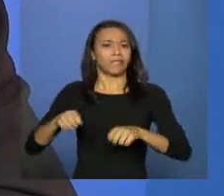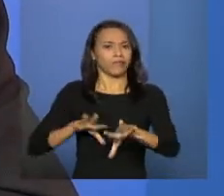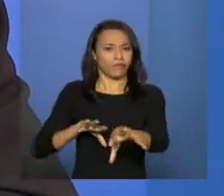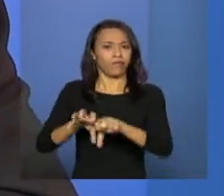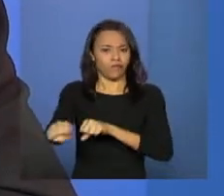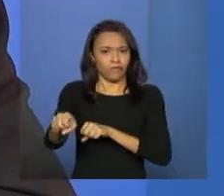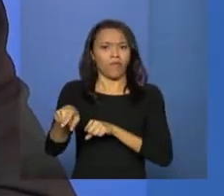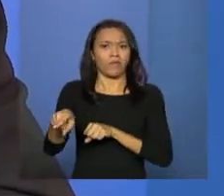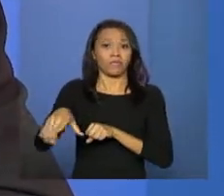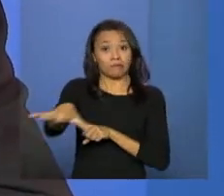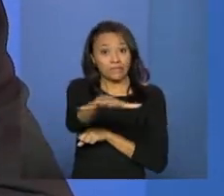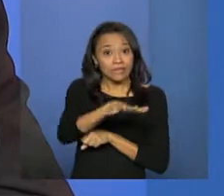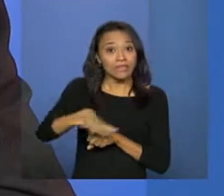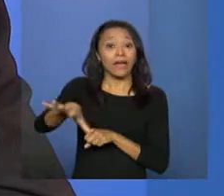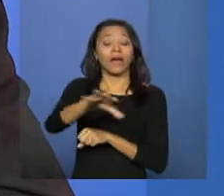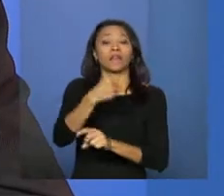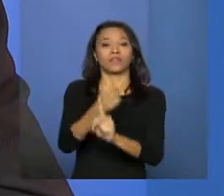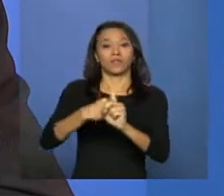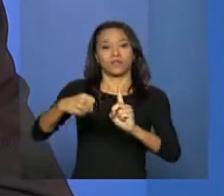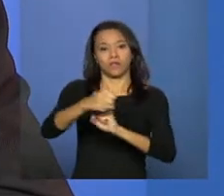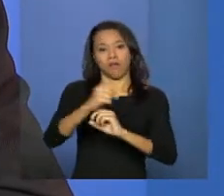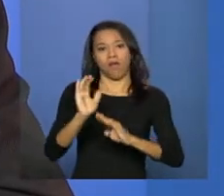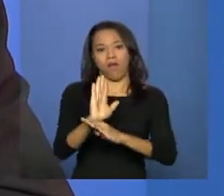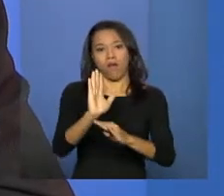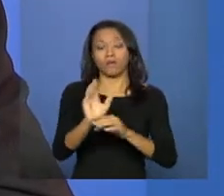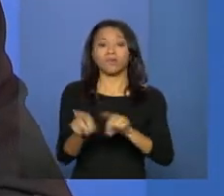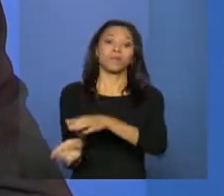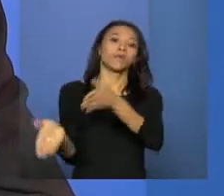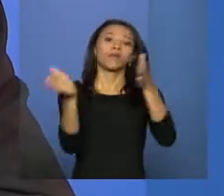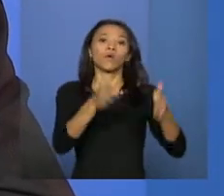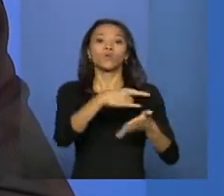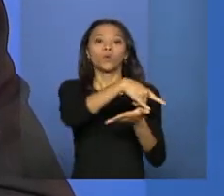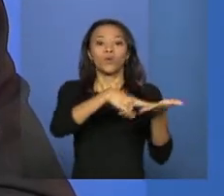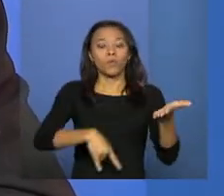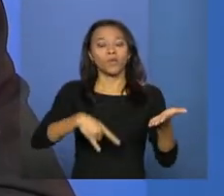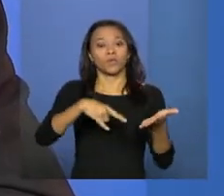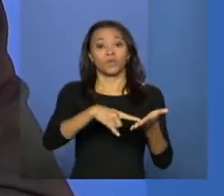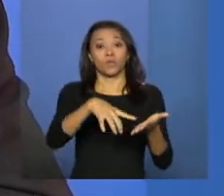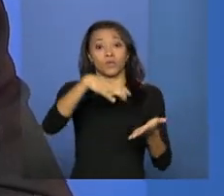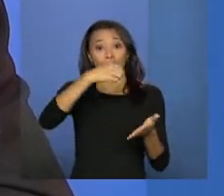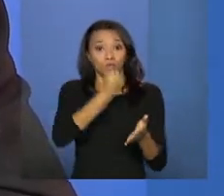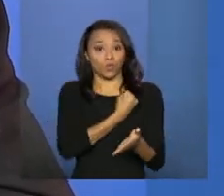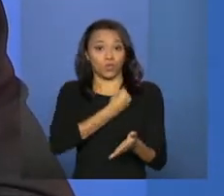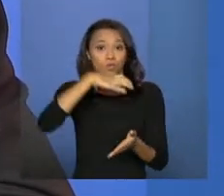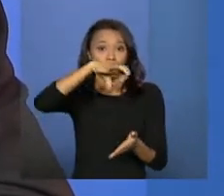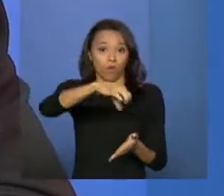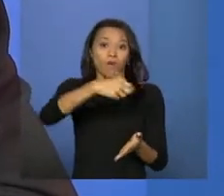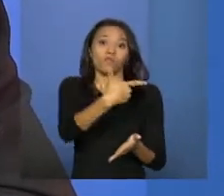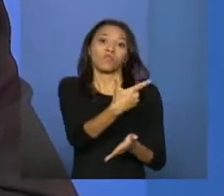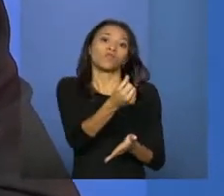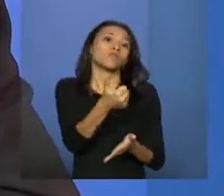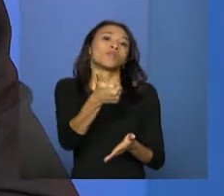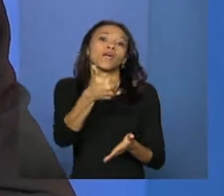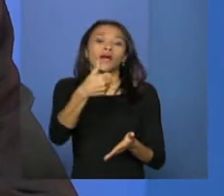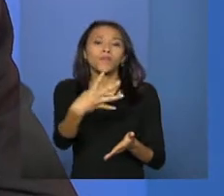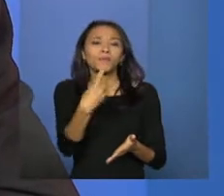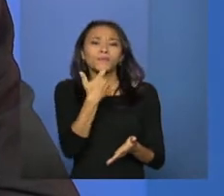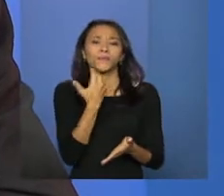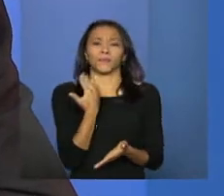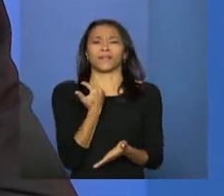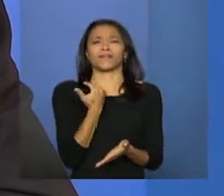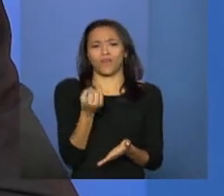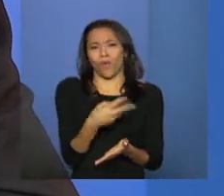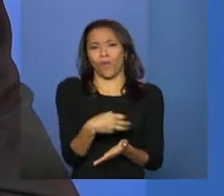Sistema Único de Assistência Social. E a resolução número 9 de 2014, bem recente essa resolução, que